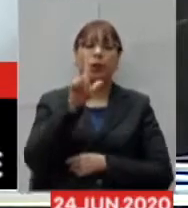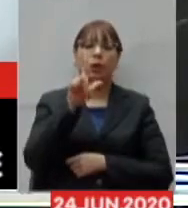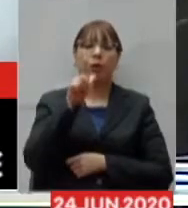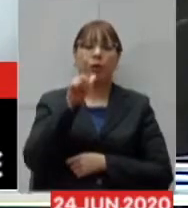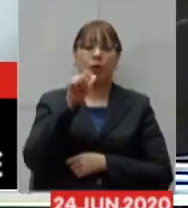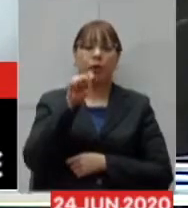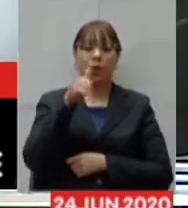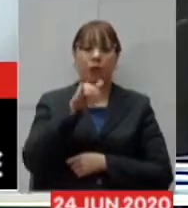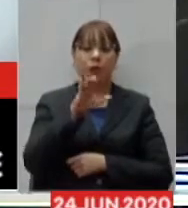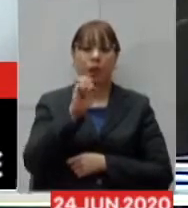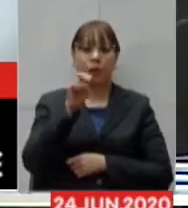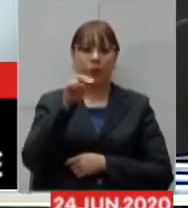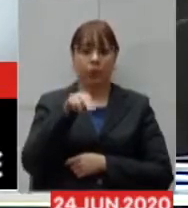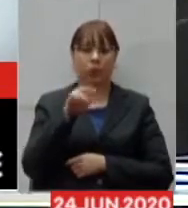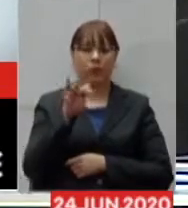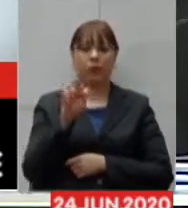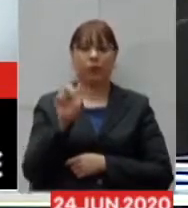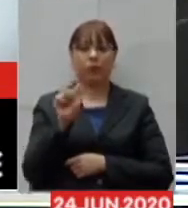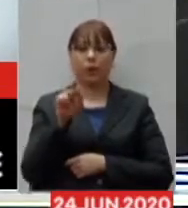doutor Gleico Franco